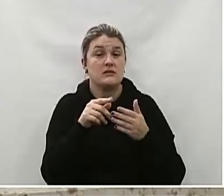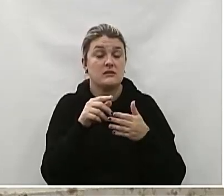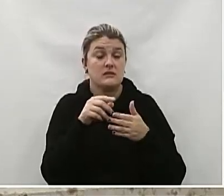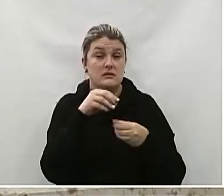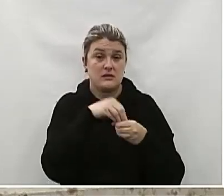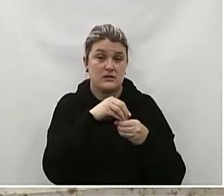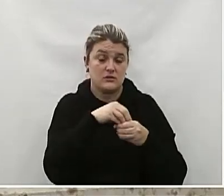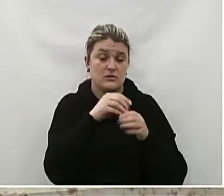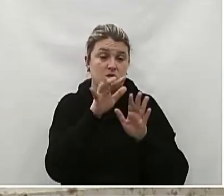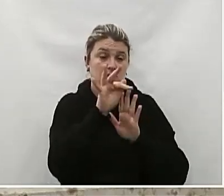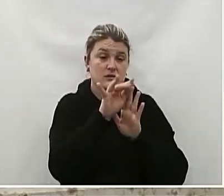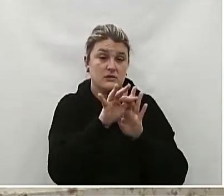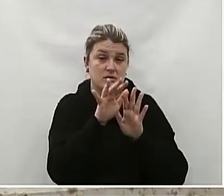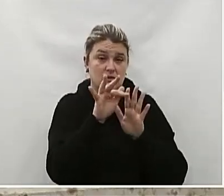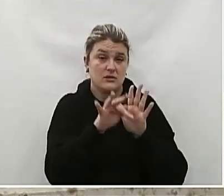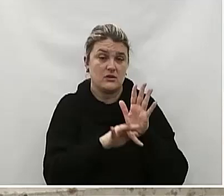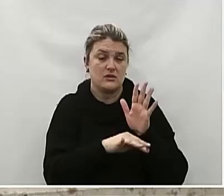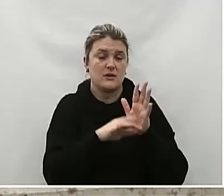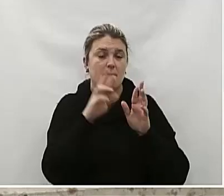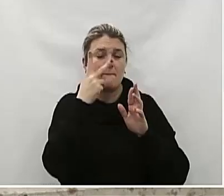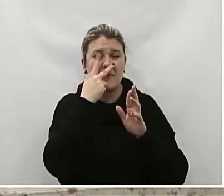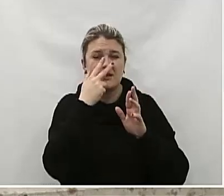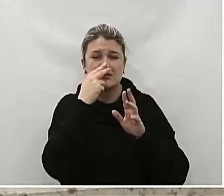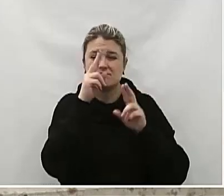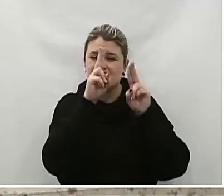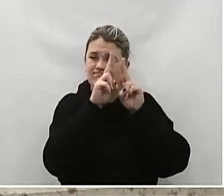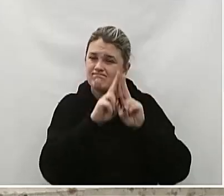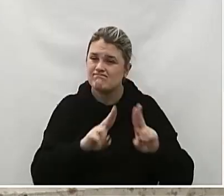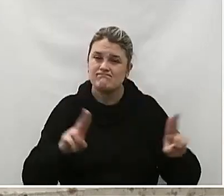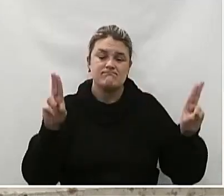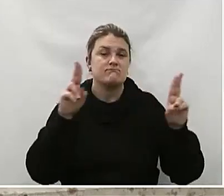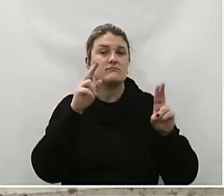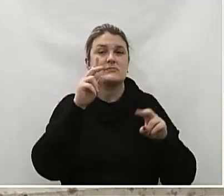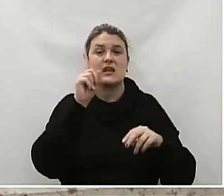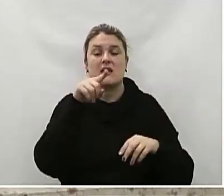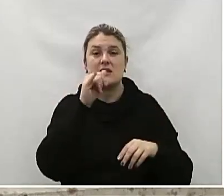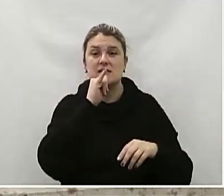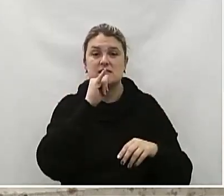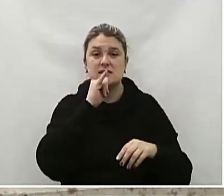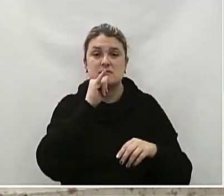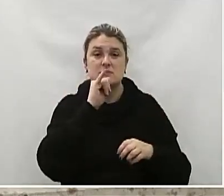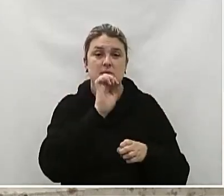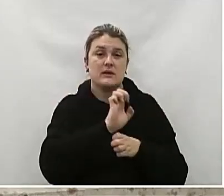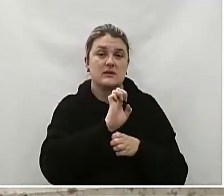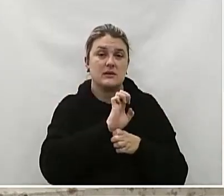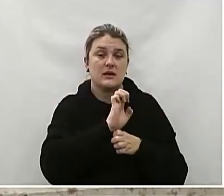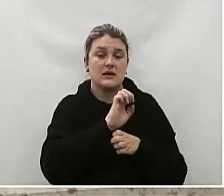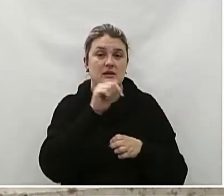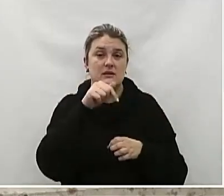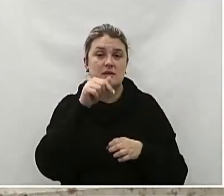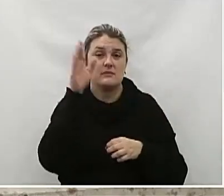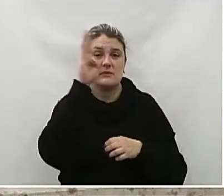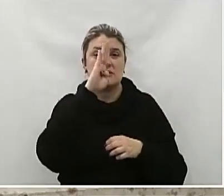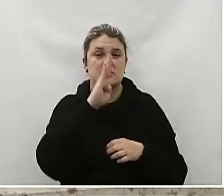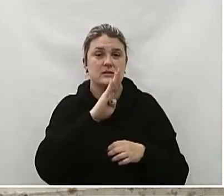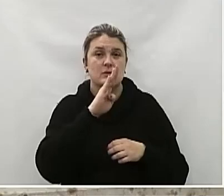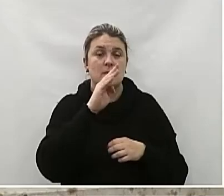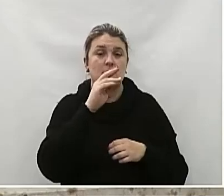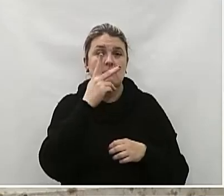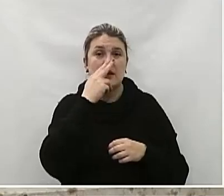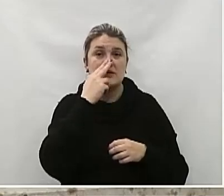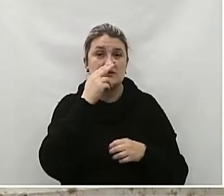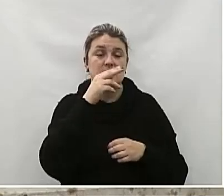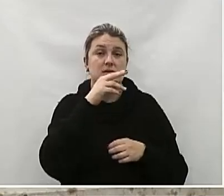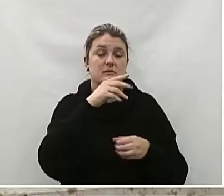Trabalhando Estudando Dentro de uma universidade Que hoje nós temos Que é um exemplo Para o Paraná E até mesmo para o Brasil Em que nós temos